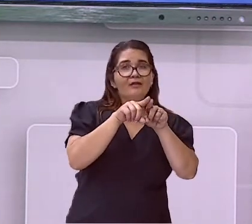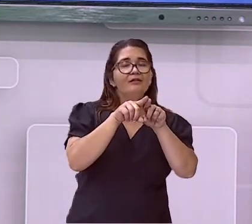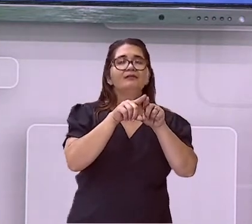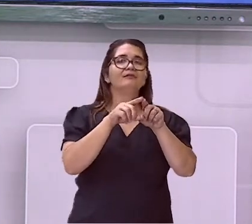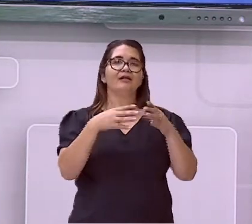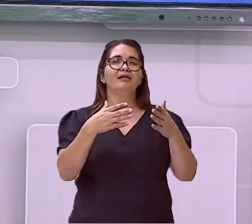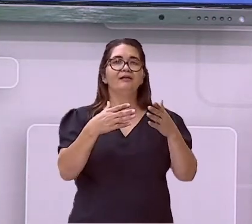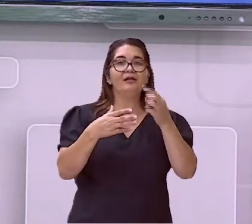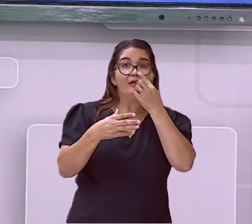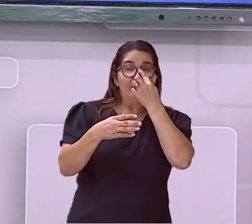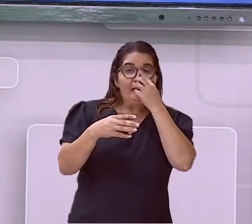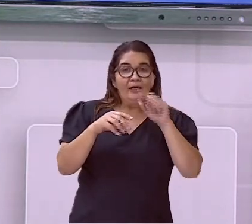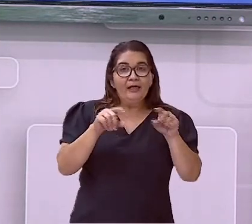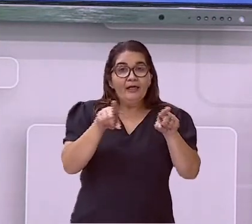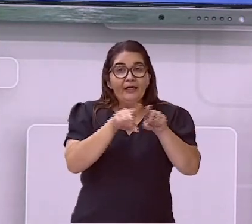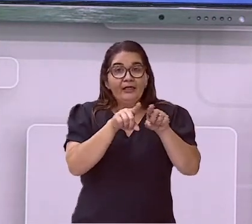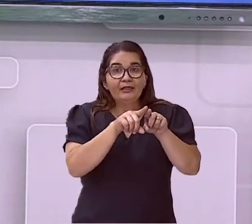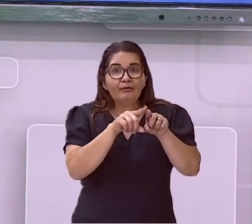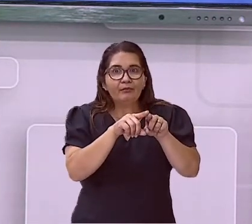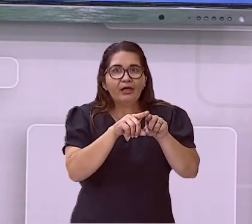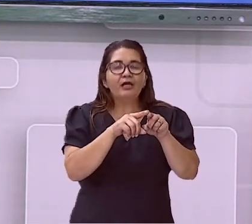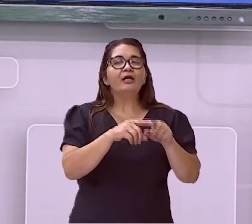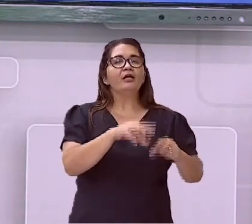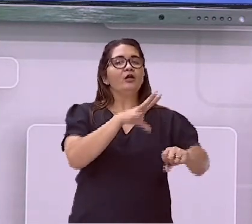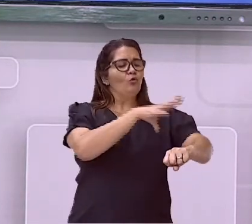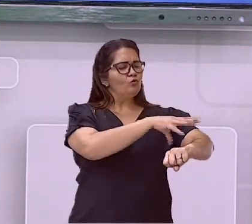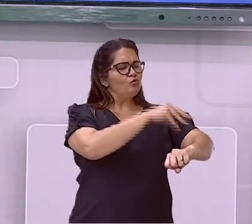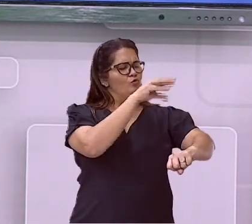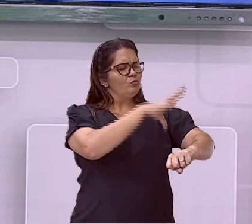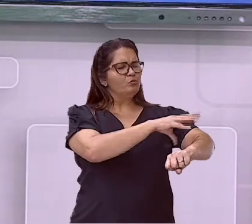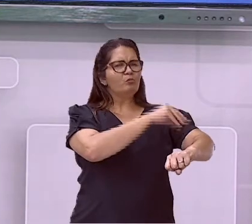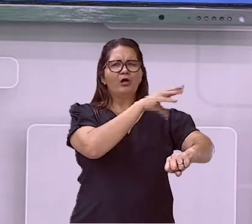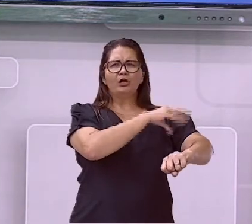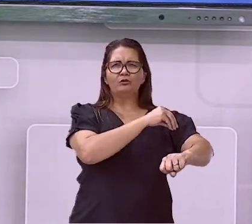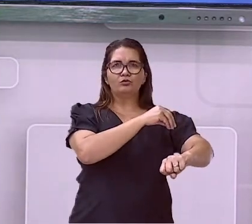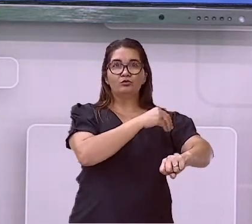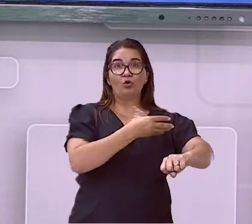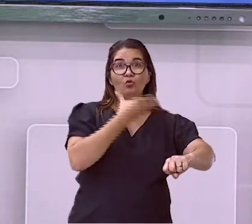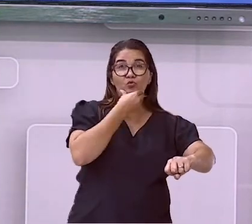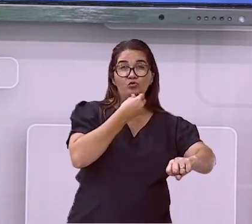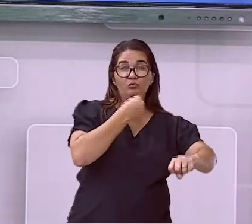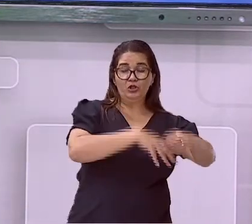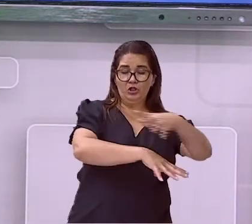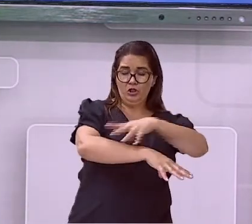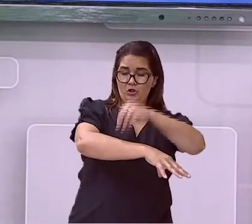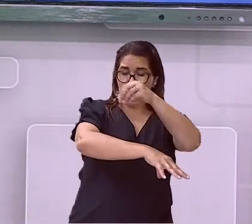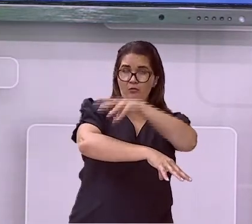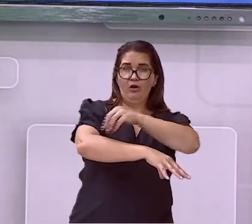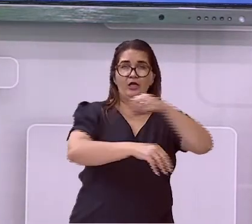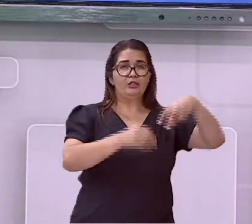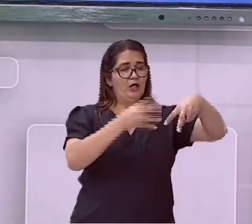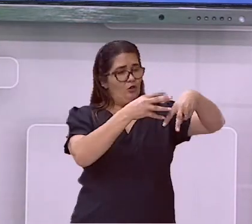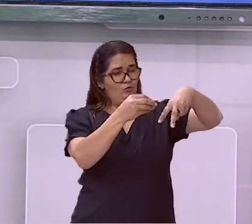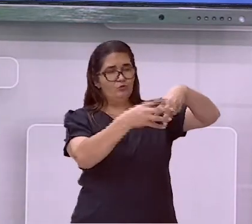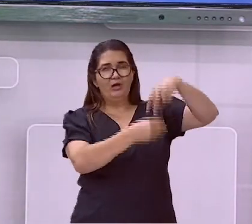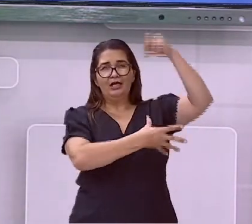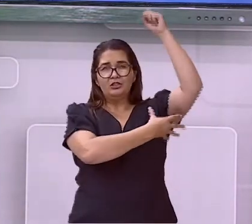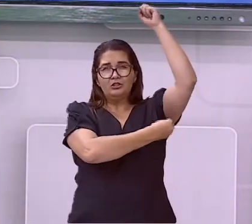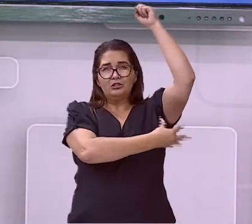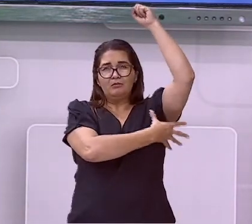mais esse desequilíbrio. E aí, pelos no corpo, braços, pernas, axilas,